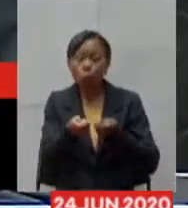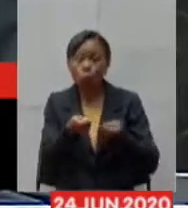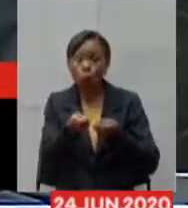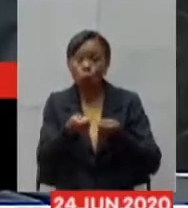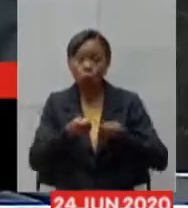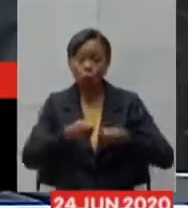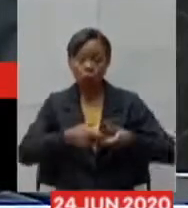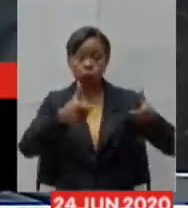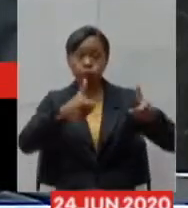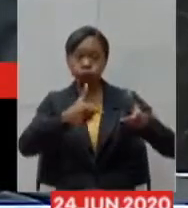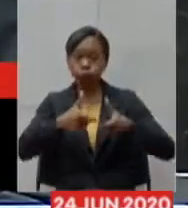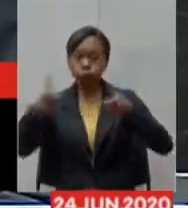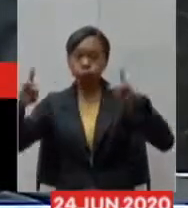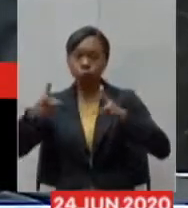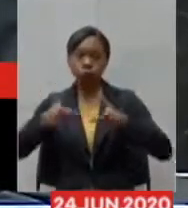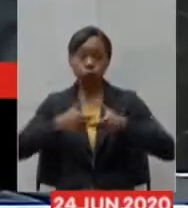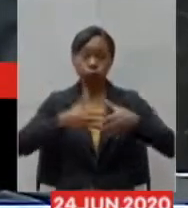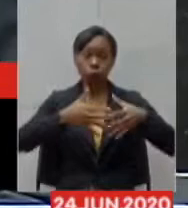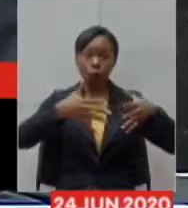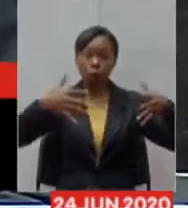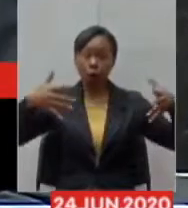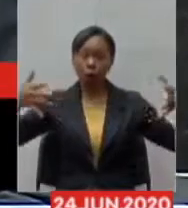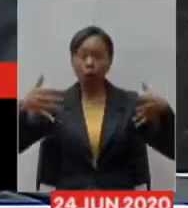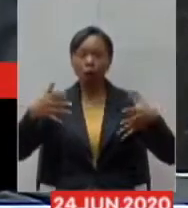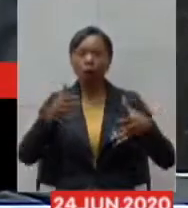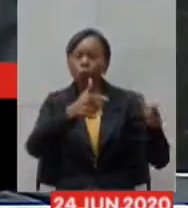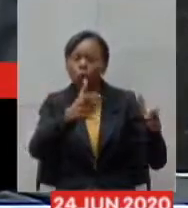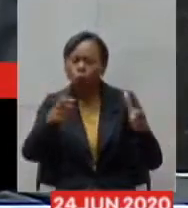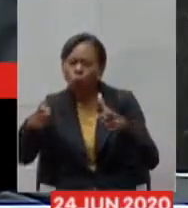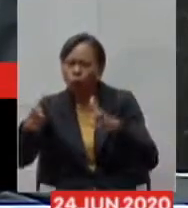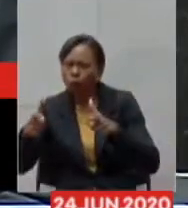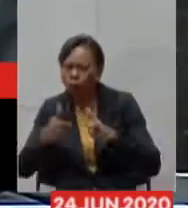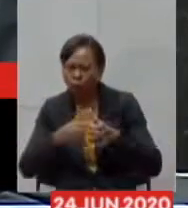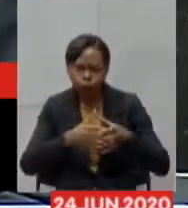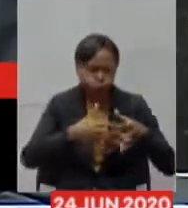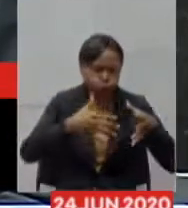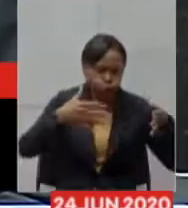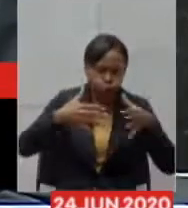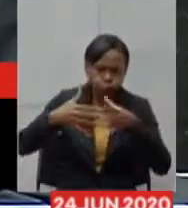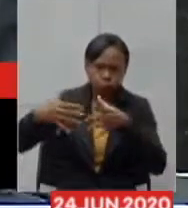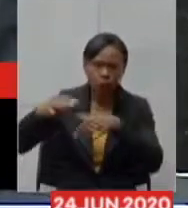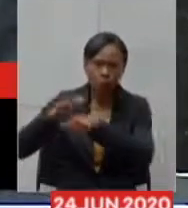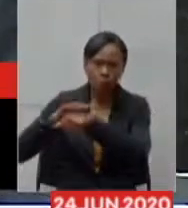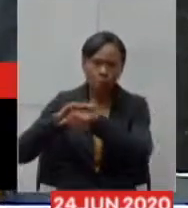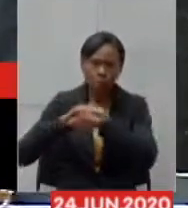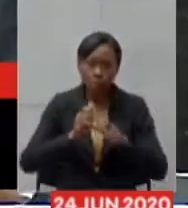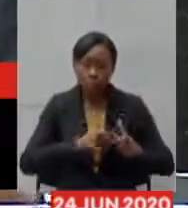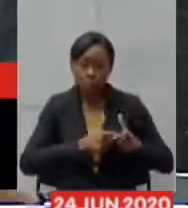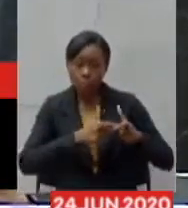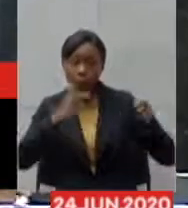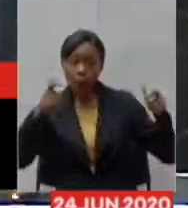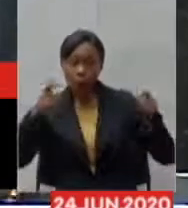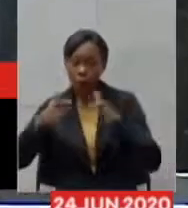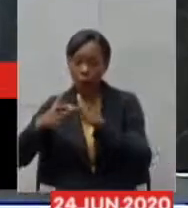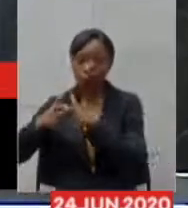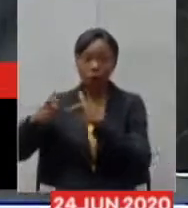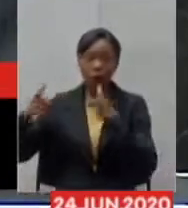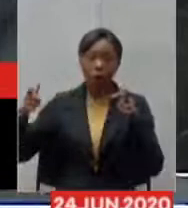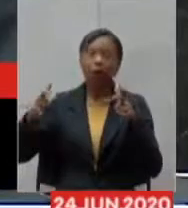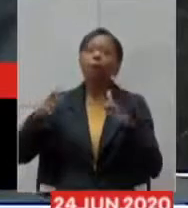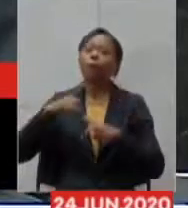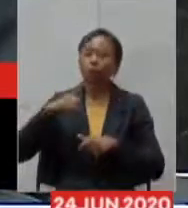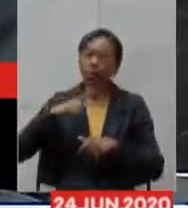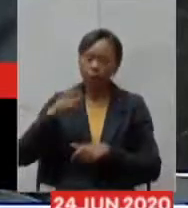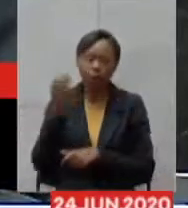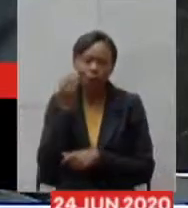em algum lugar que nós temos um surto maior nós temos a indicação da testagem com